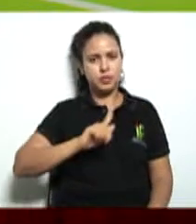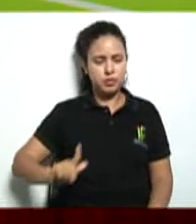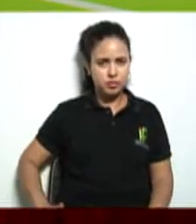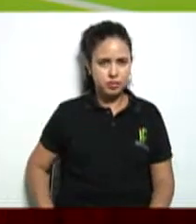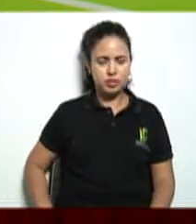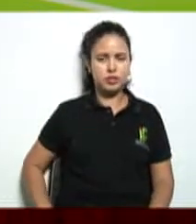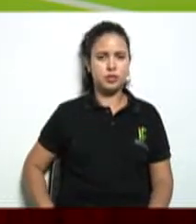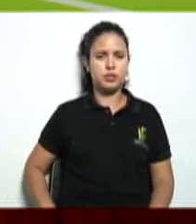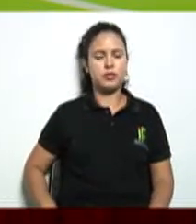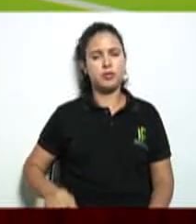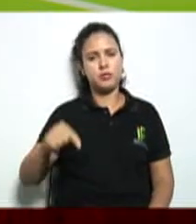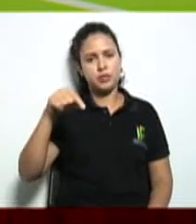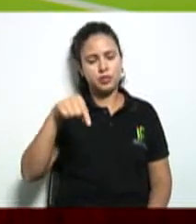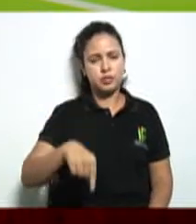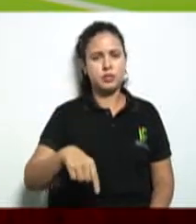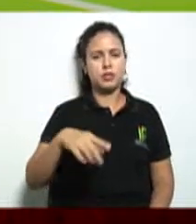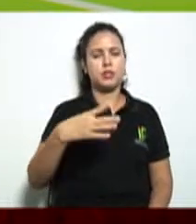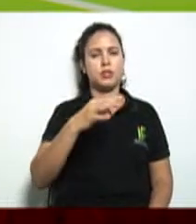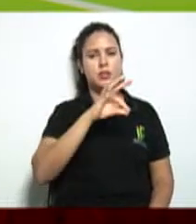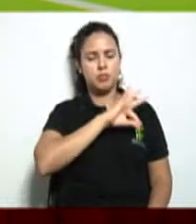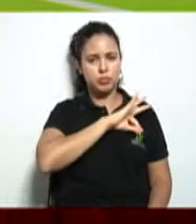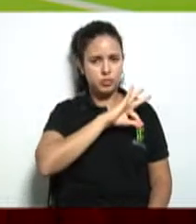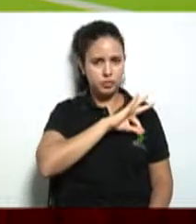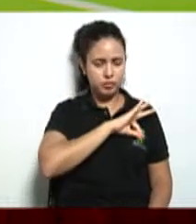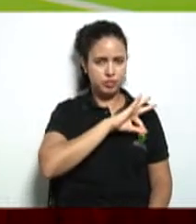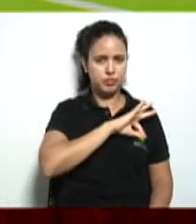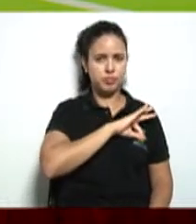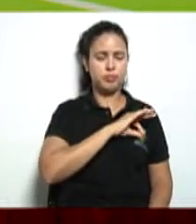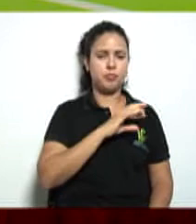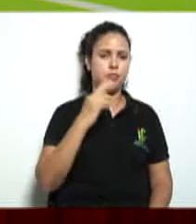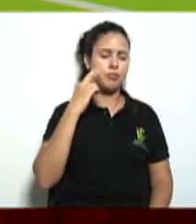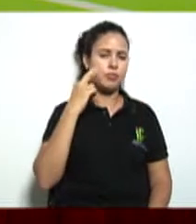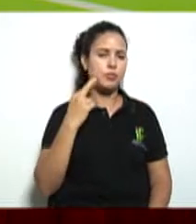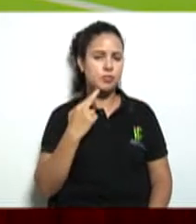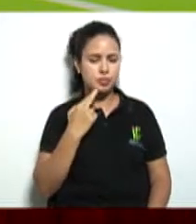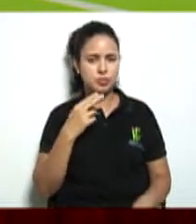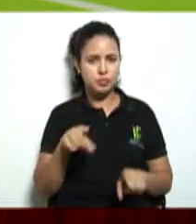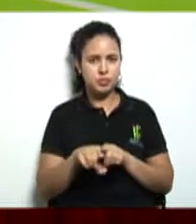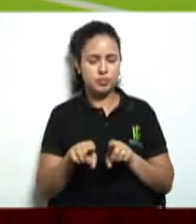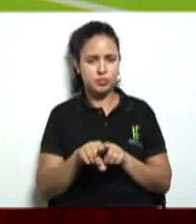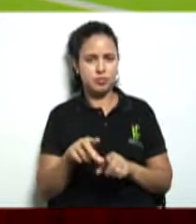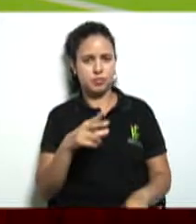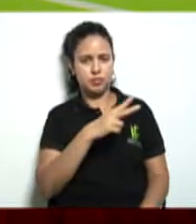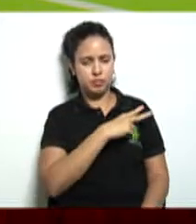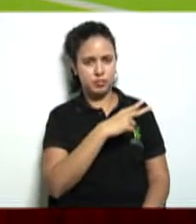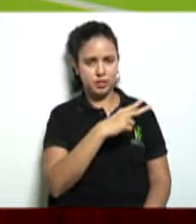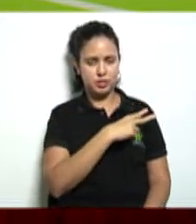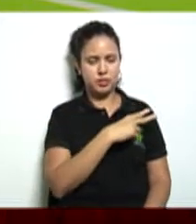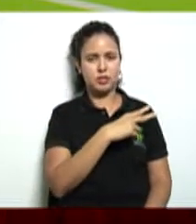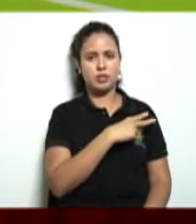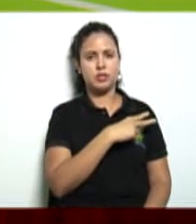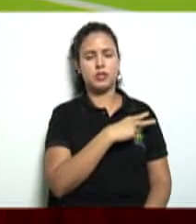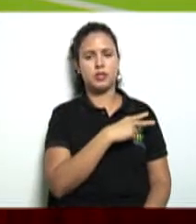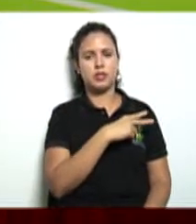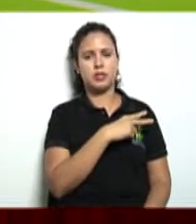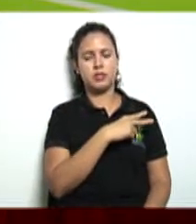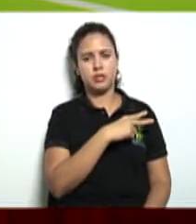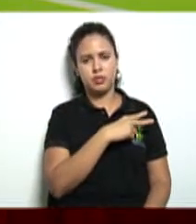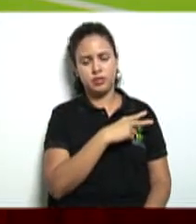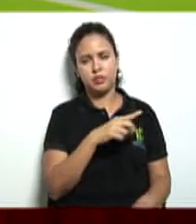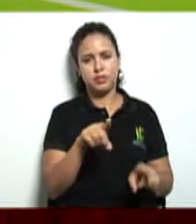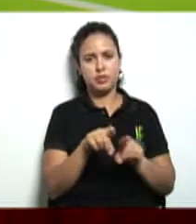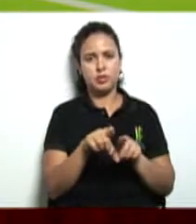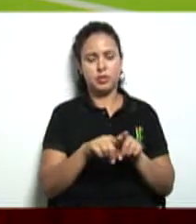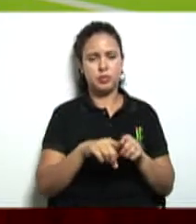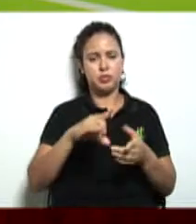Civil do Estado de Rondônia e também já na área privada, né? Como advogada e também em cartório de notas e de